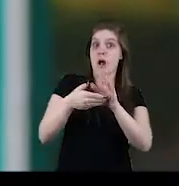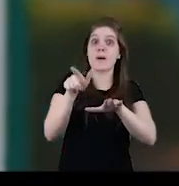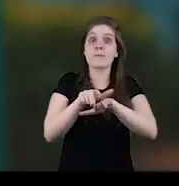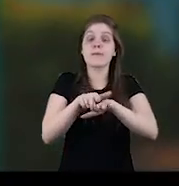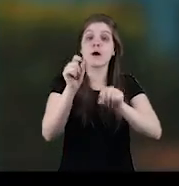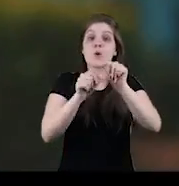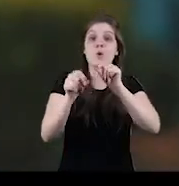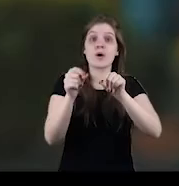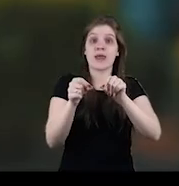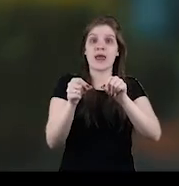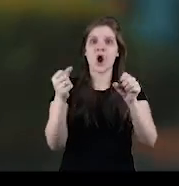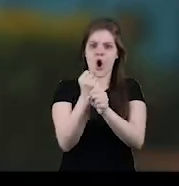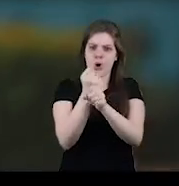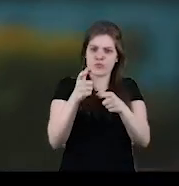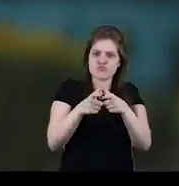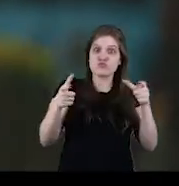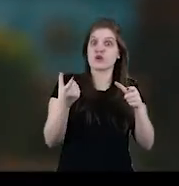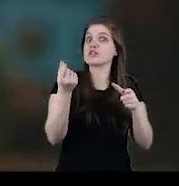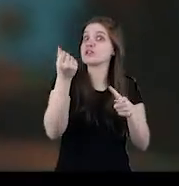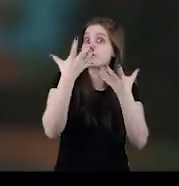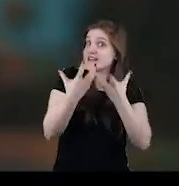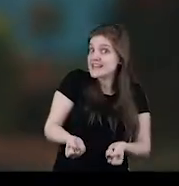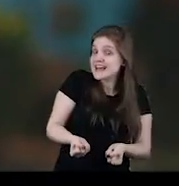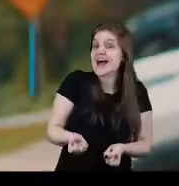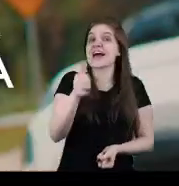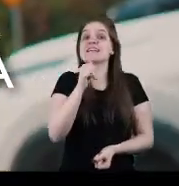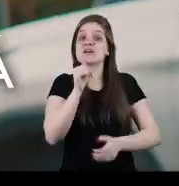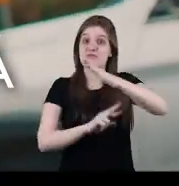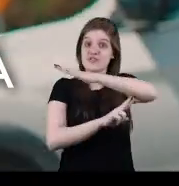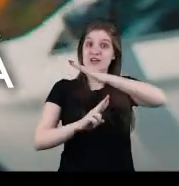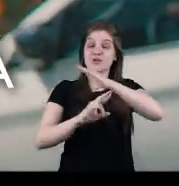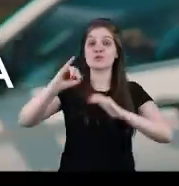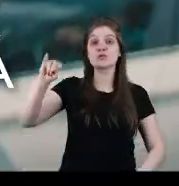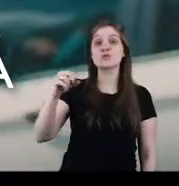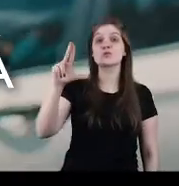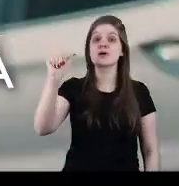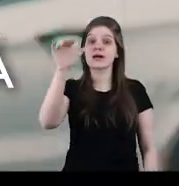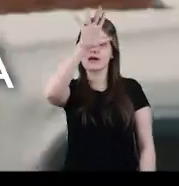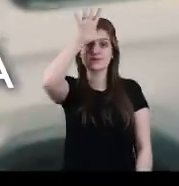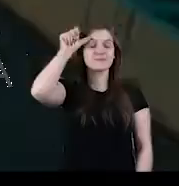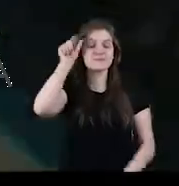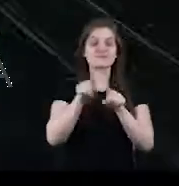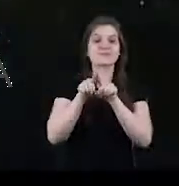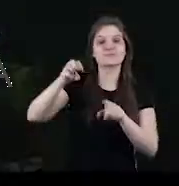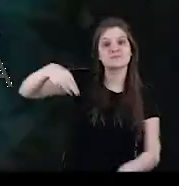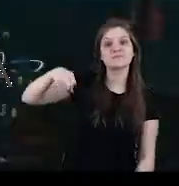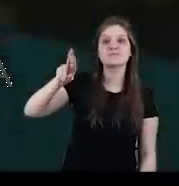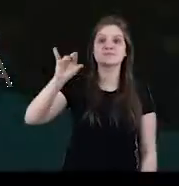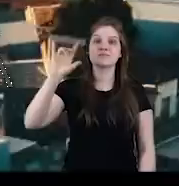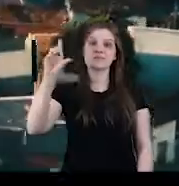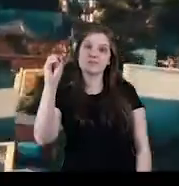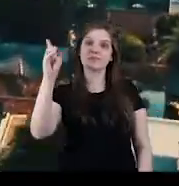Também é papel desta casa aprovar o orçamento de grandes obras. Como a do viaduto José Maria Barbosa, Juca do Guaraná.